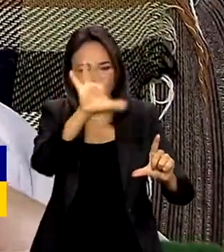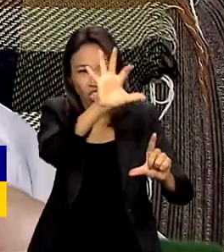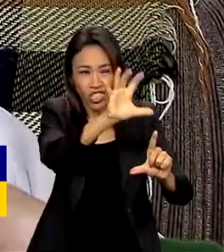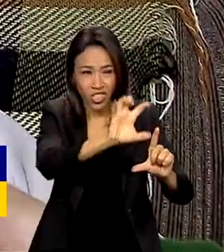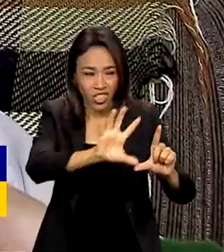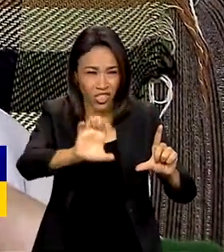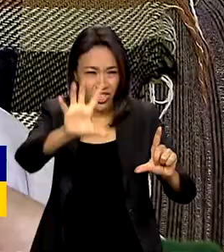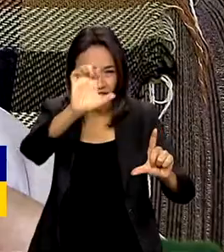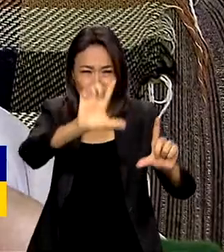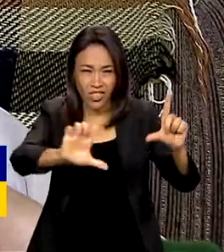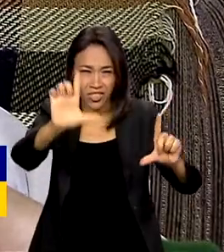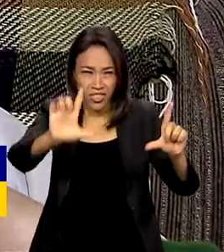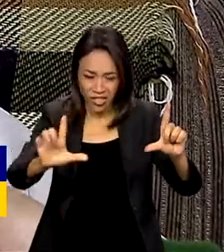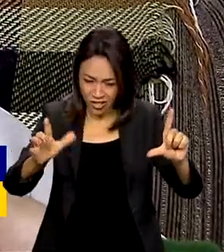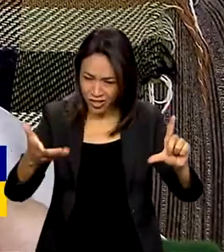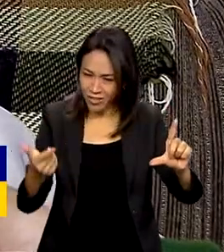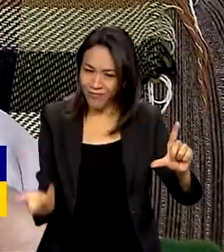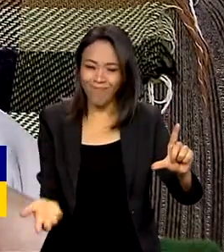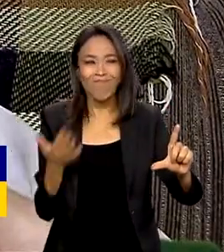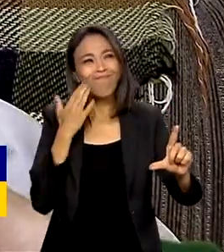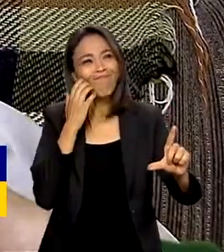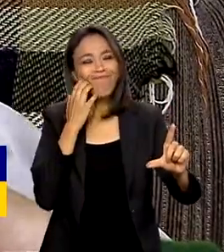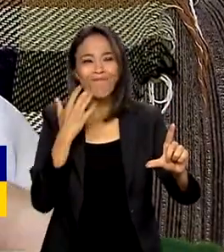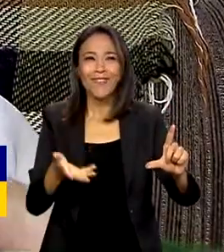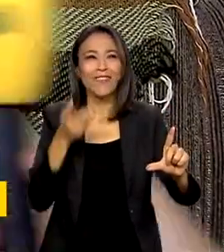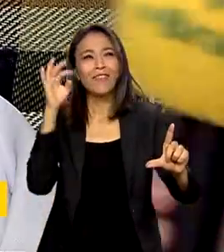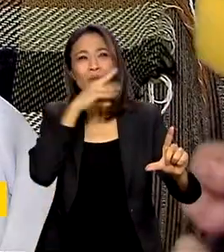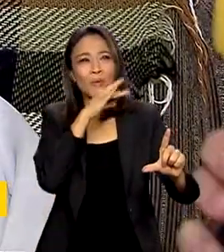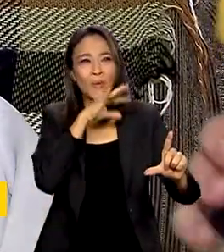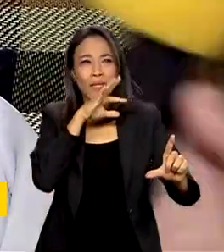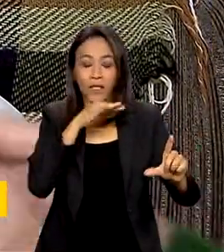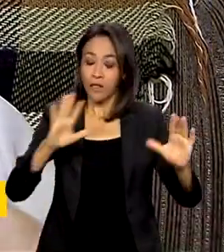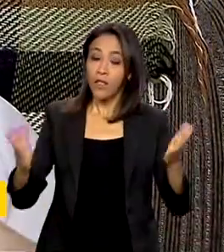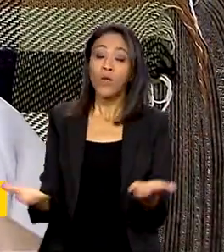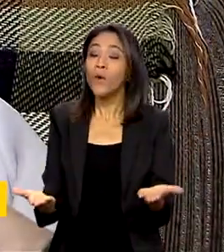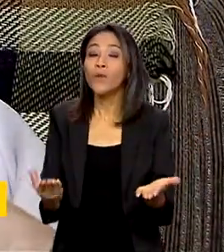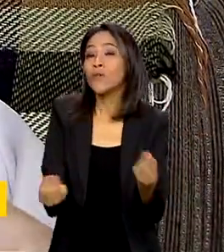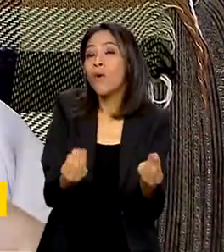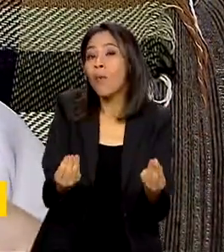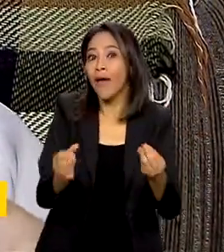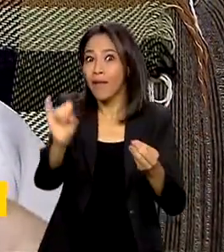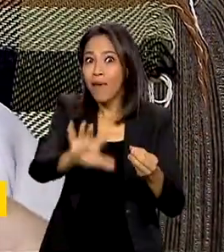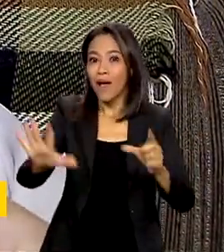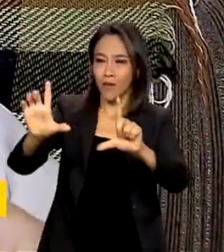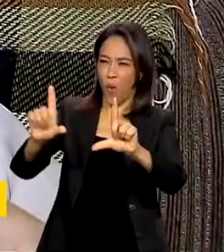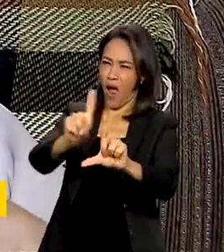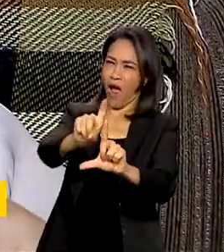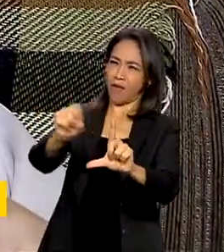ia ligar, ia ficar ali, tá, tá, tá, tá, a vida toda. E TV hoje, como é que é a imagem? 100%, 100%. 100%. lá.